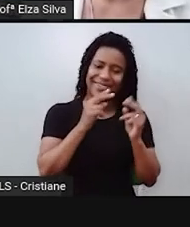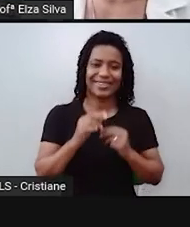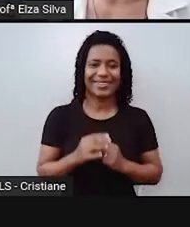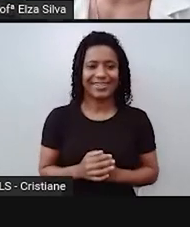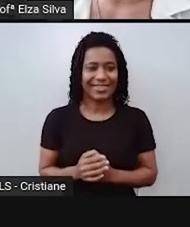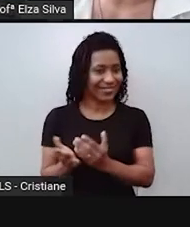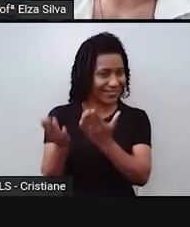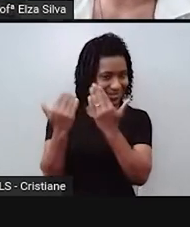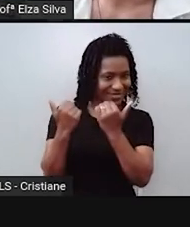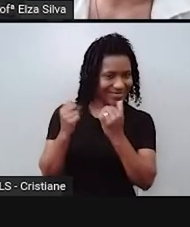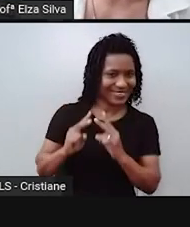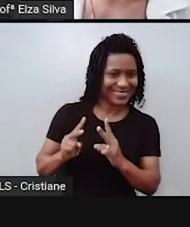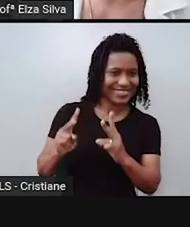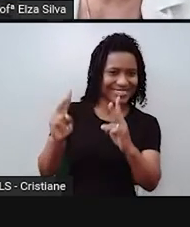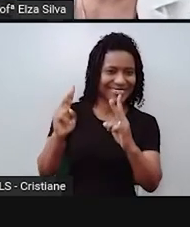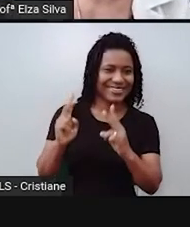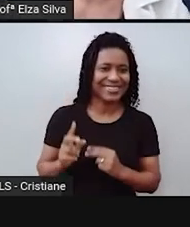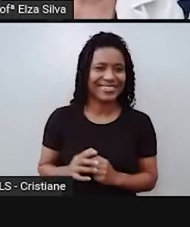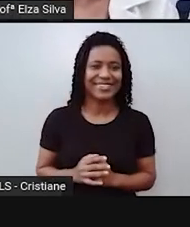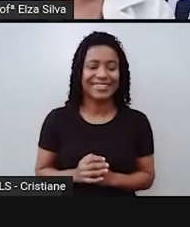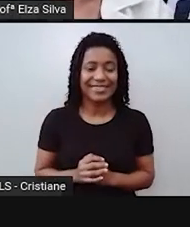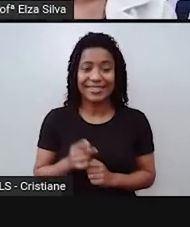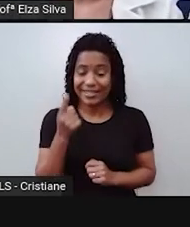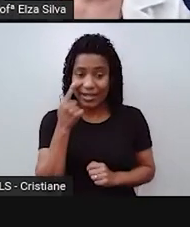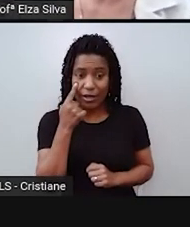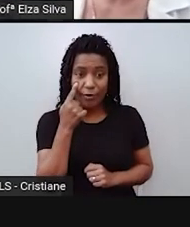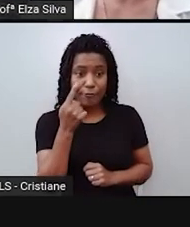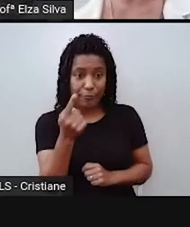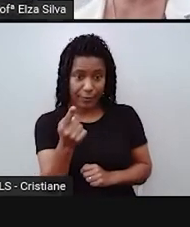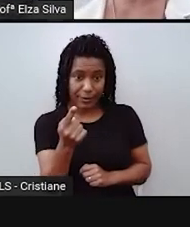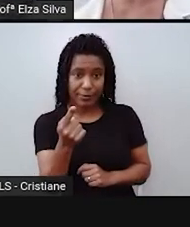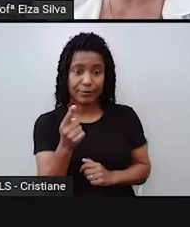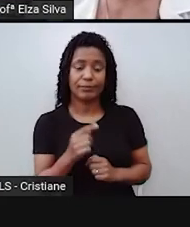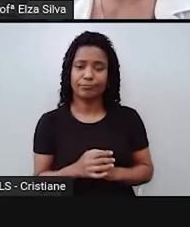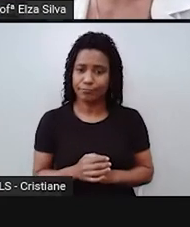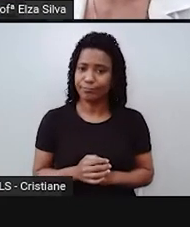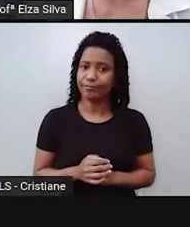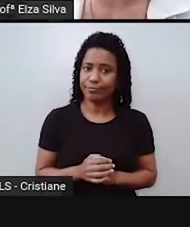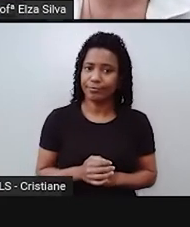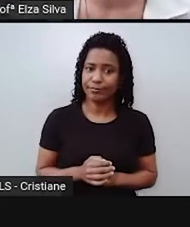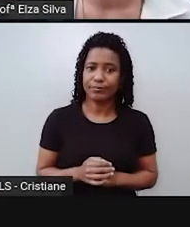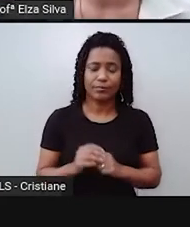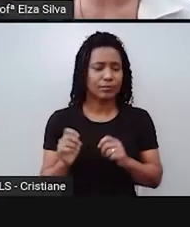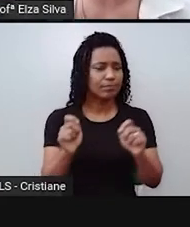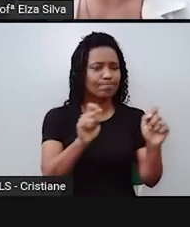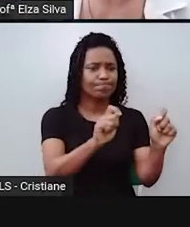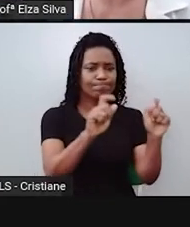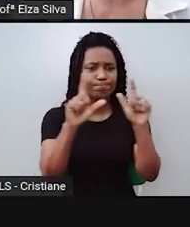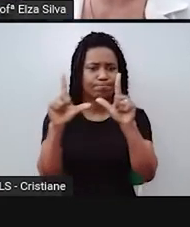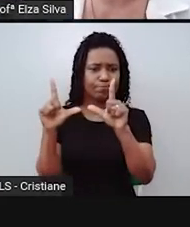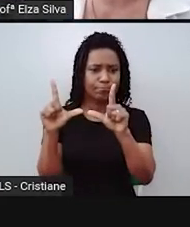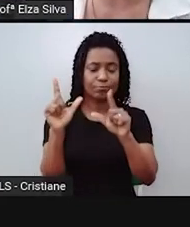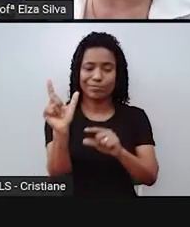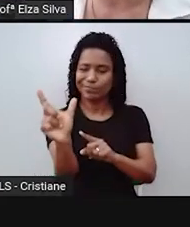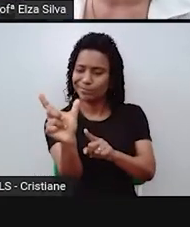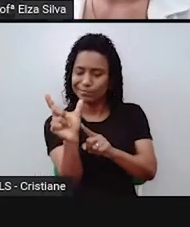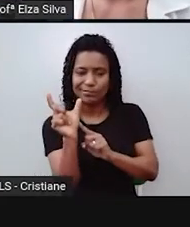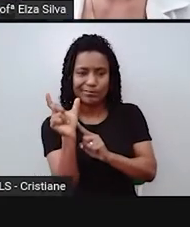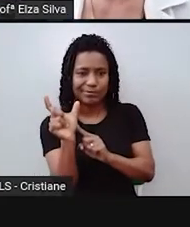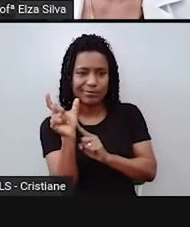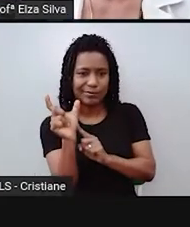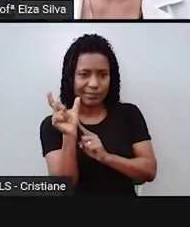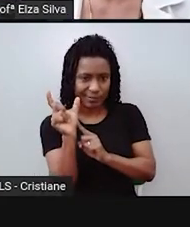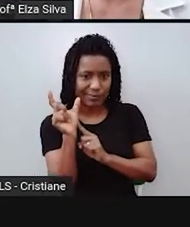Observe que eu trago aqui para vocês uma expressão coloquial. O é uma expressão coloquial?